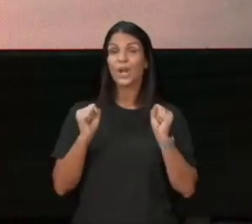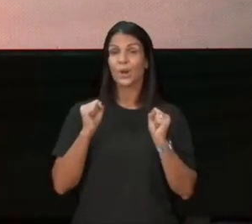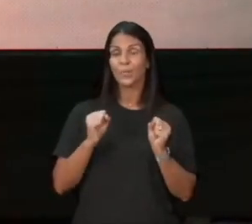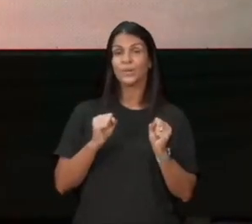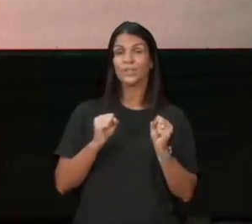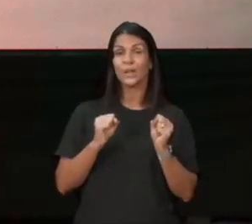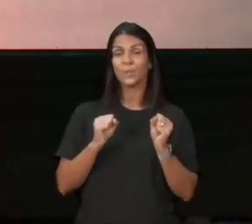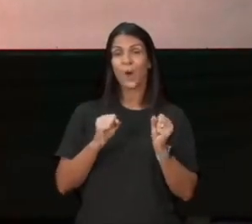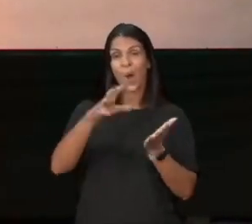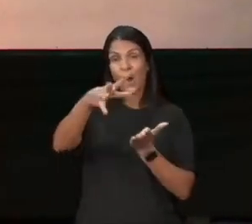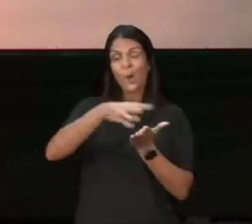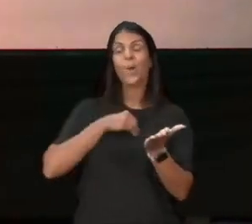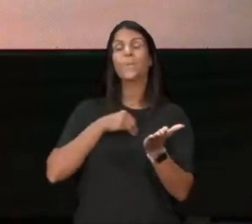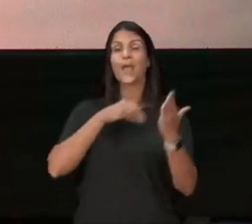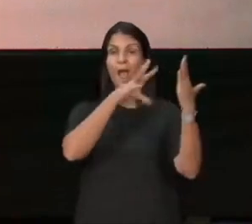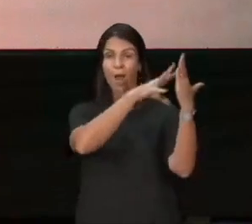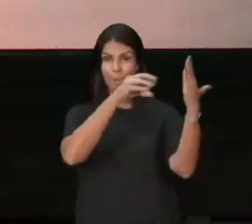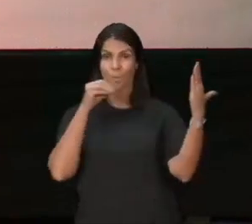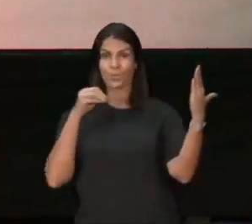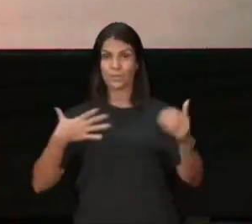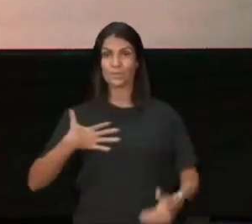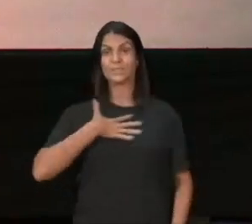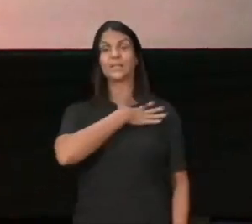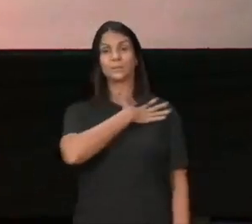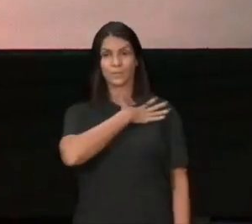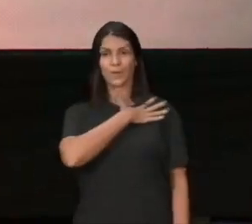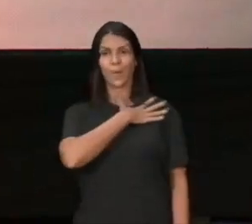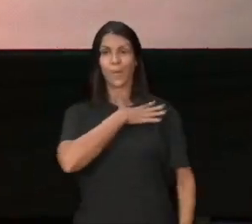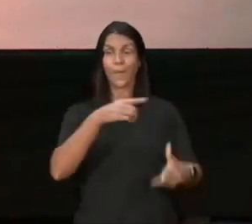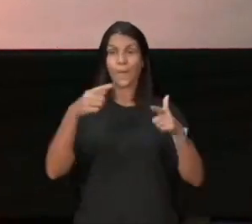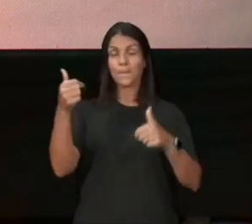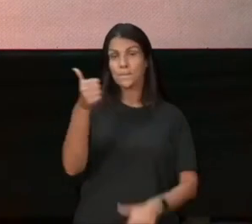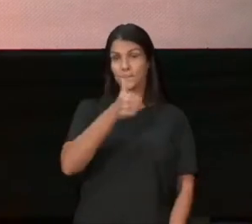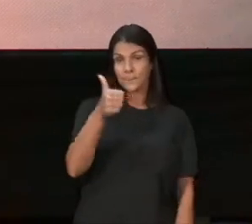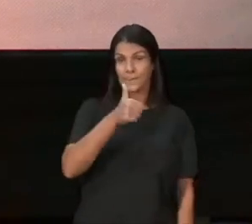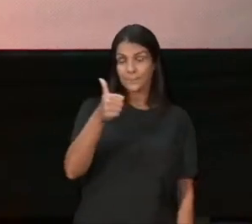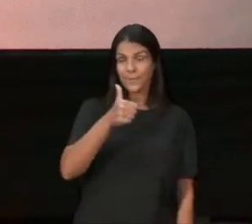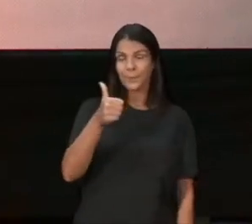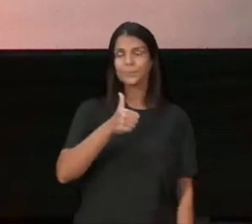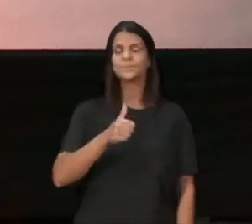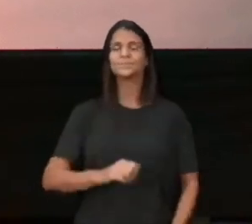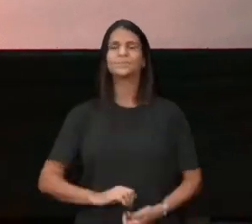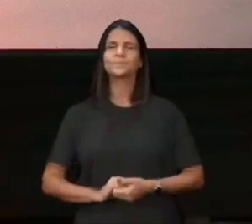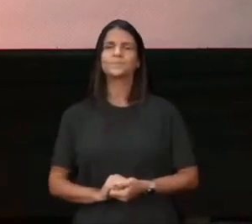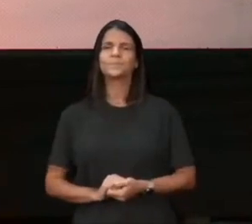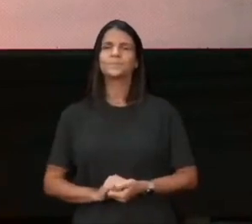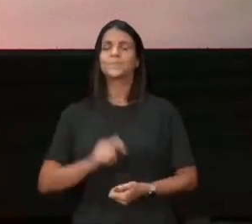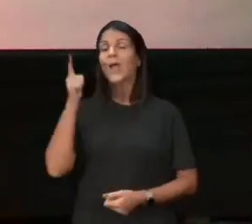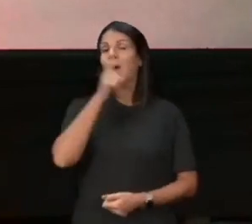Devemos imitar, um homem, primeiro, que consegue manter, a ternura, independente,